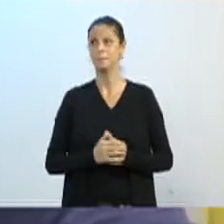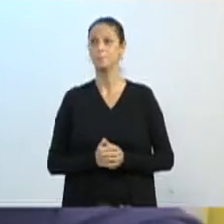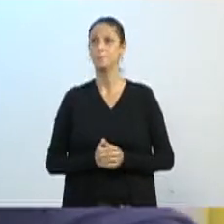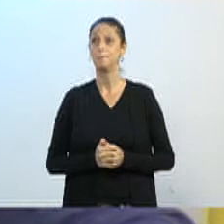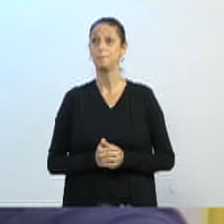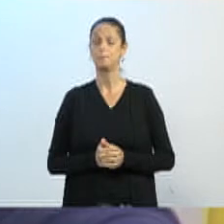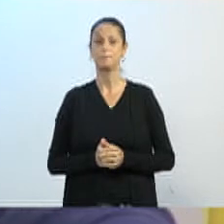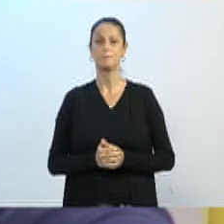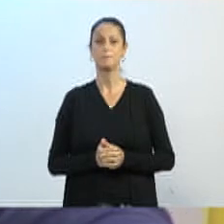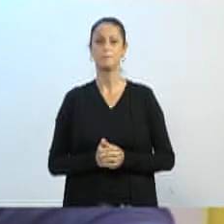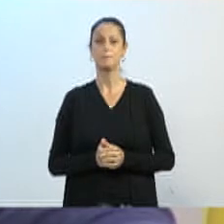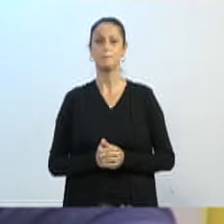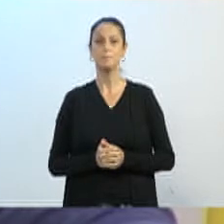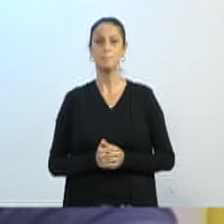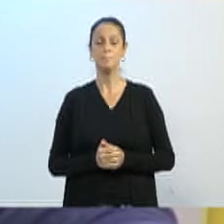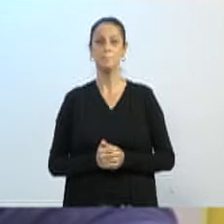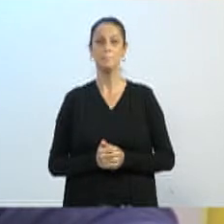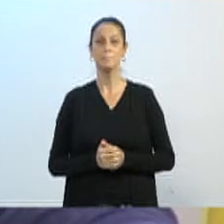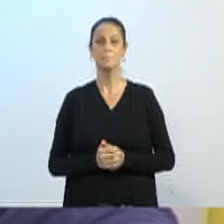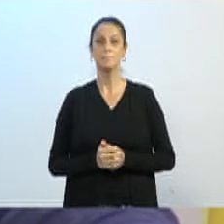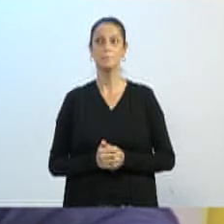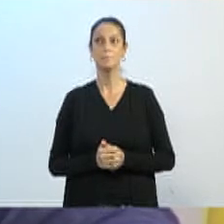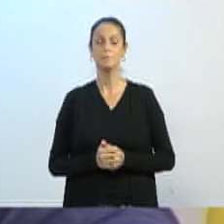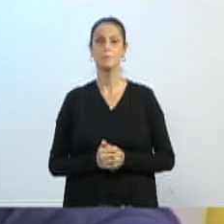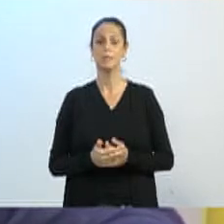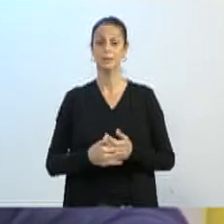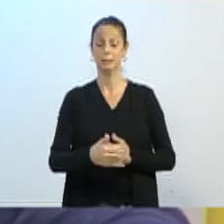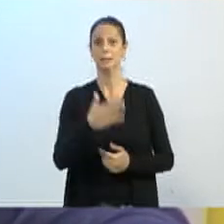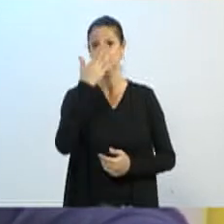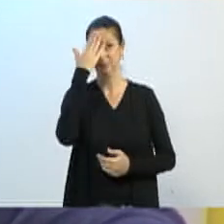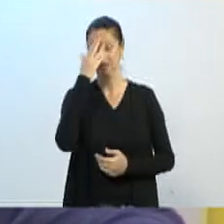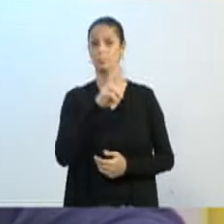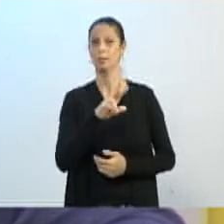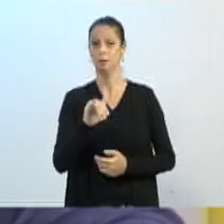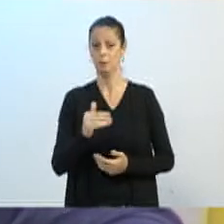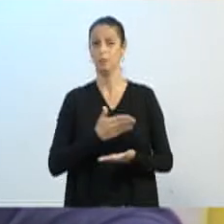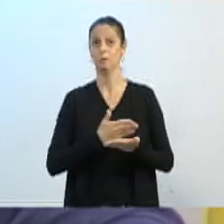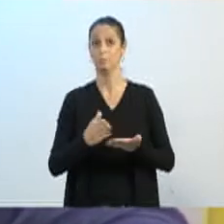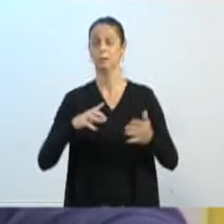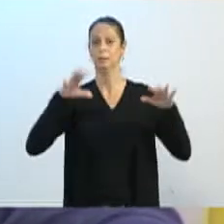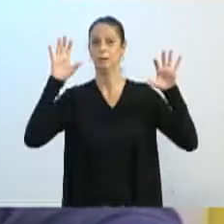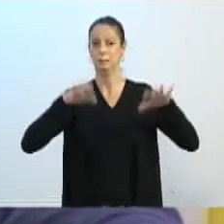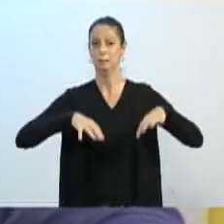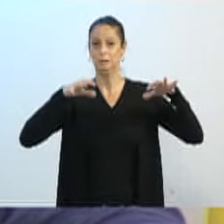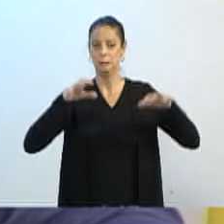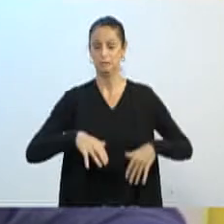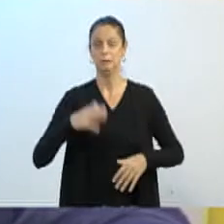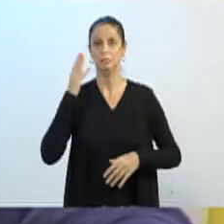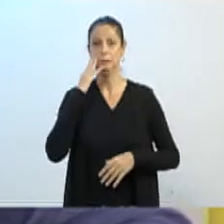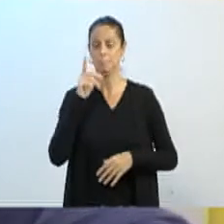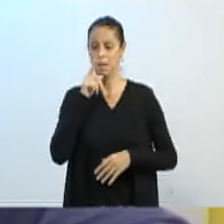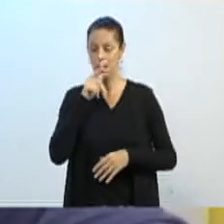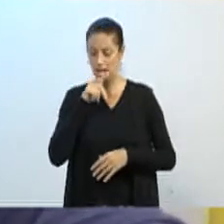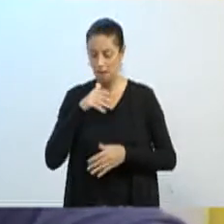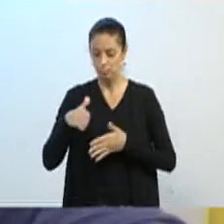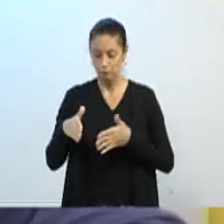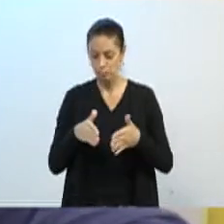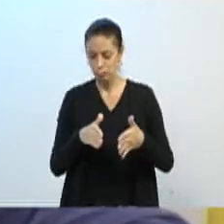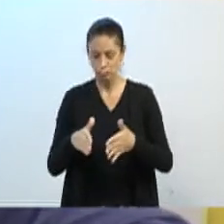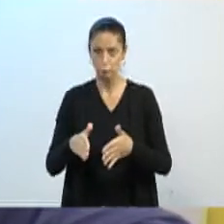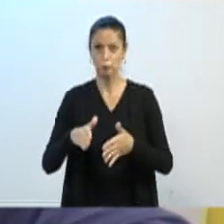necessário para a nossa cidade, a questão de chuvas. E quando vem chuva, vem problemas de ribeirão, vem problemas de vala, vem problemas de tubulação.